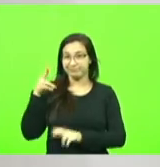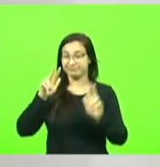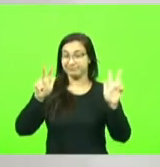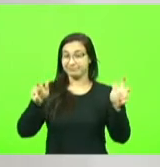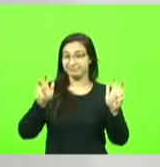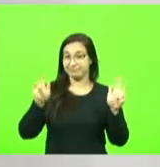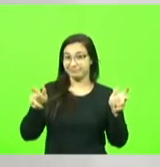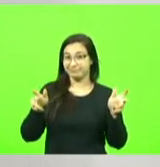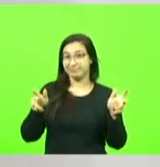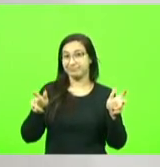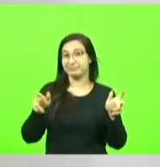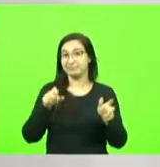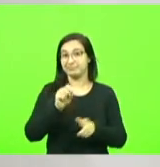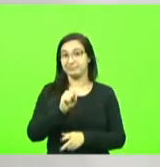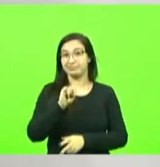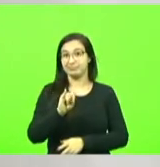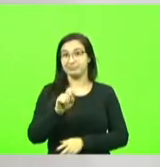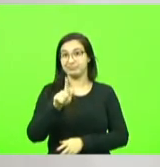sobre esses jets